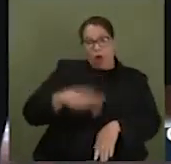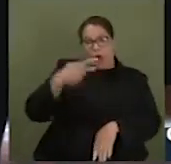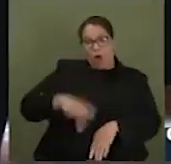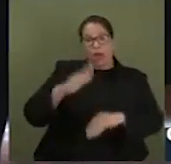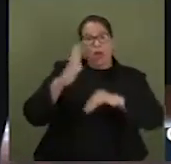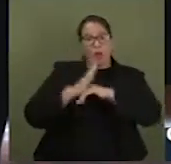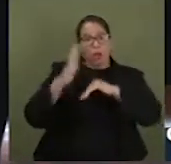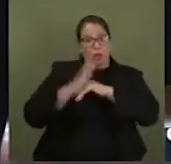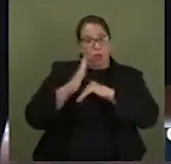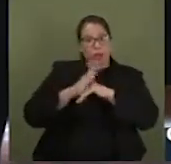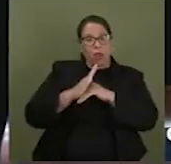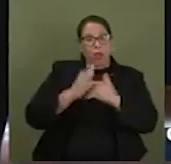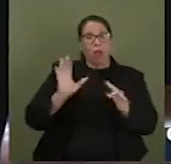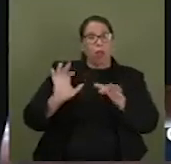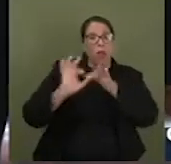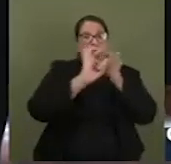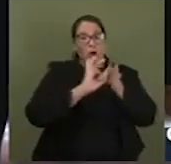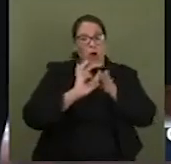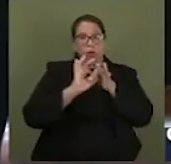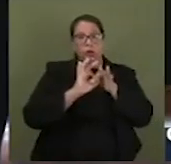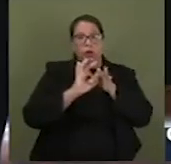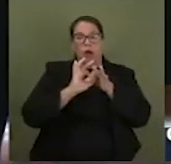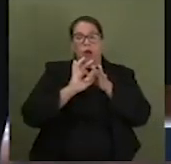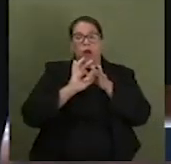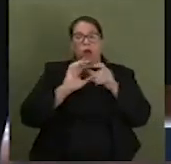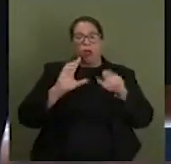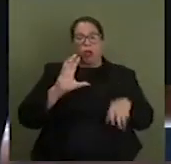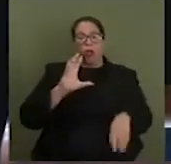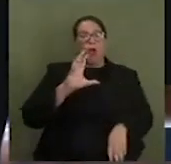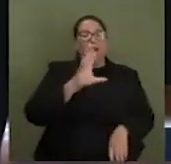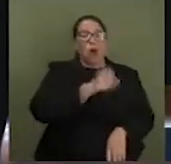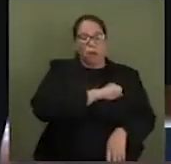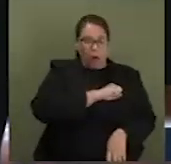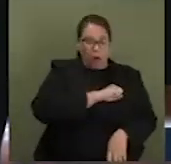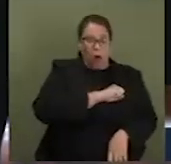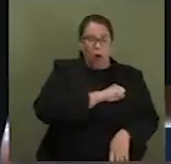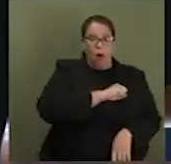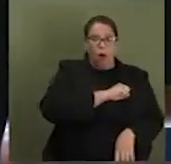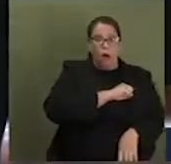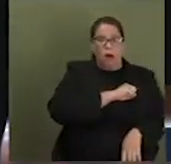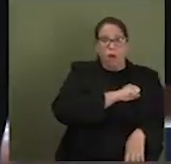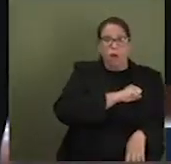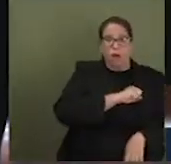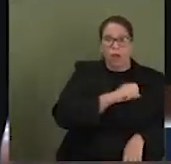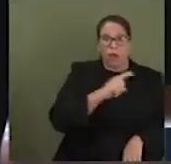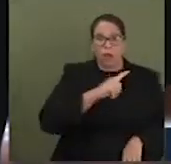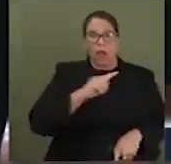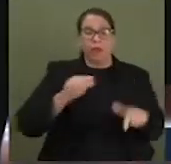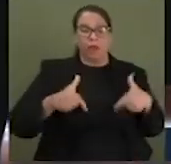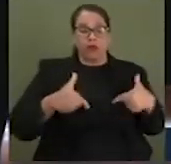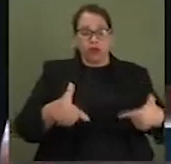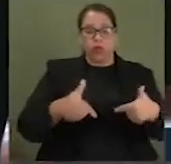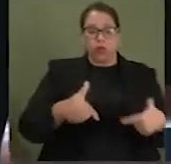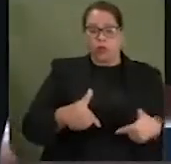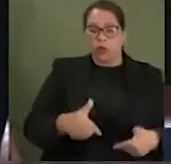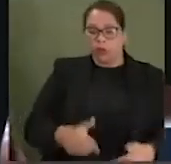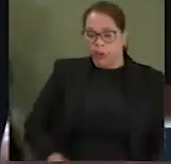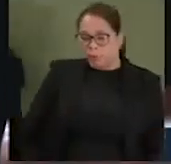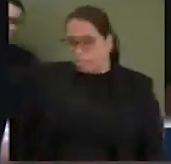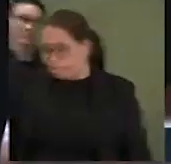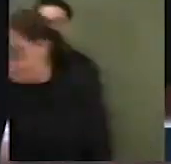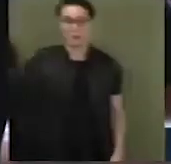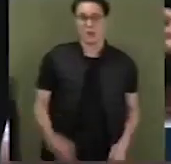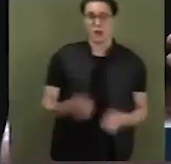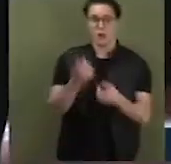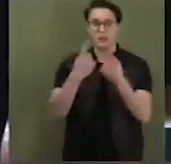Contemporâneos da fraternidade e do amor. Destes tempos de luta e evolução que